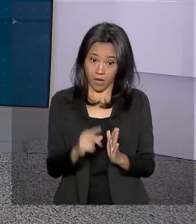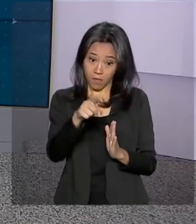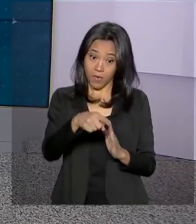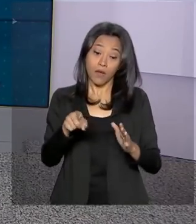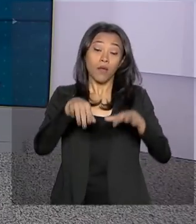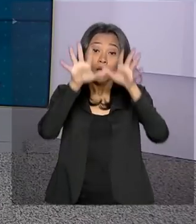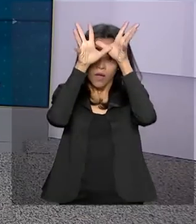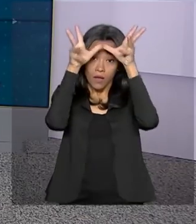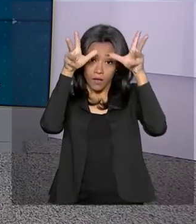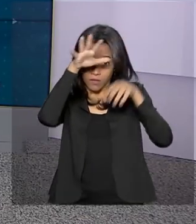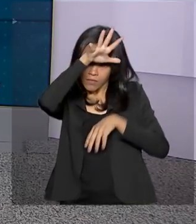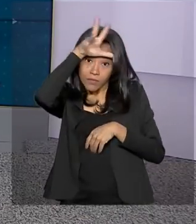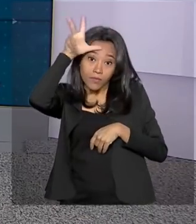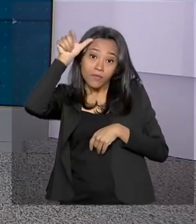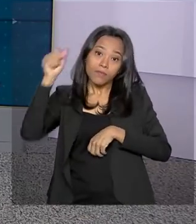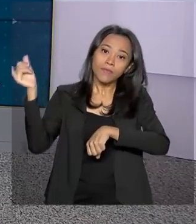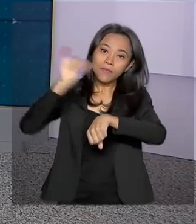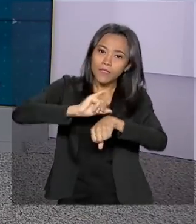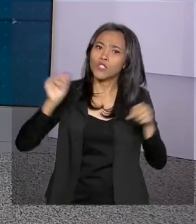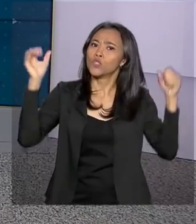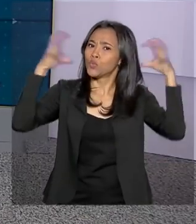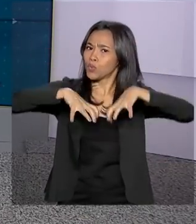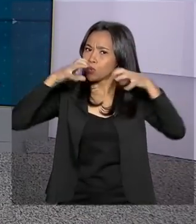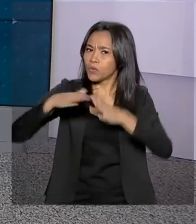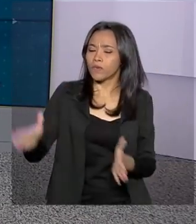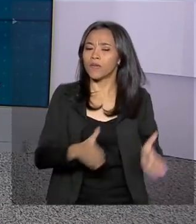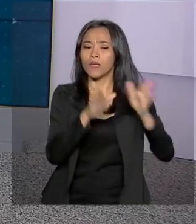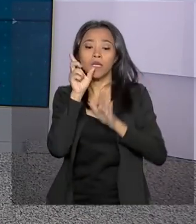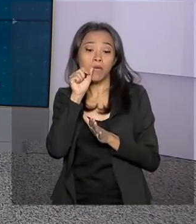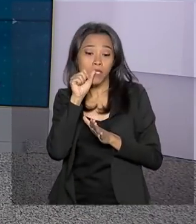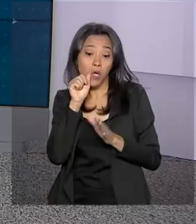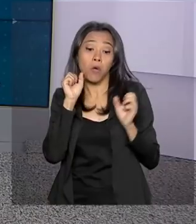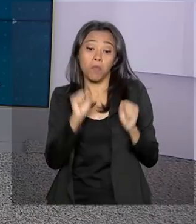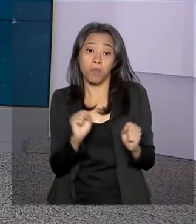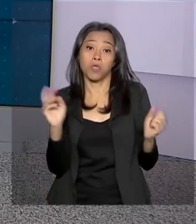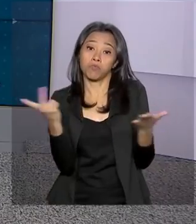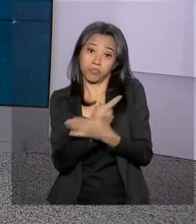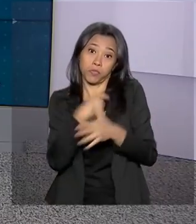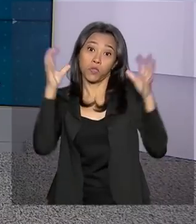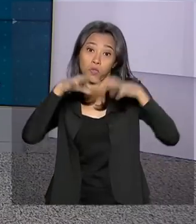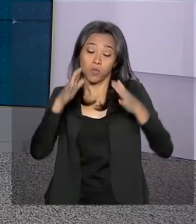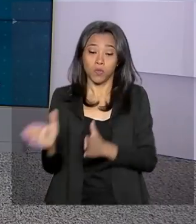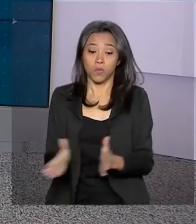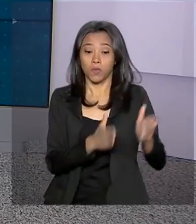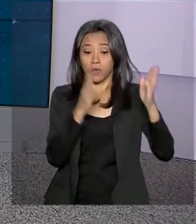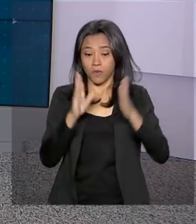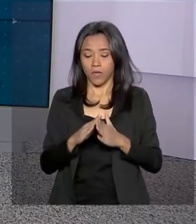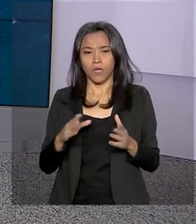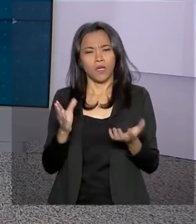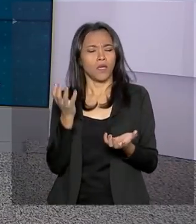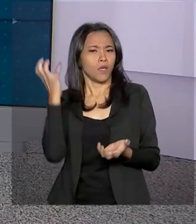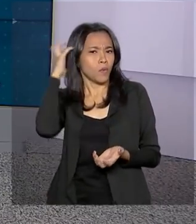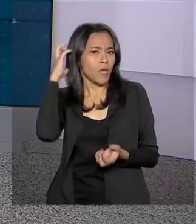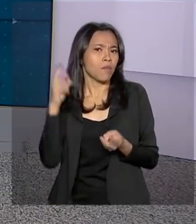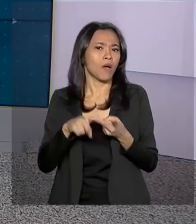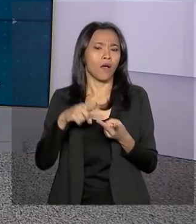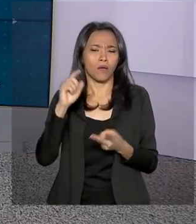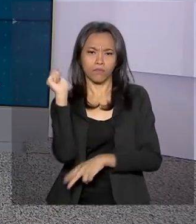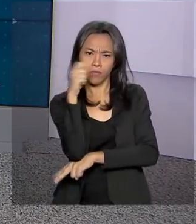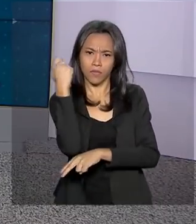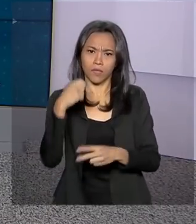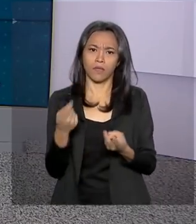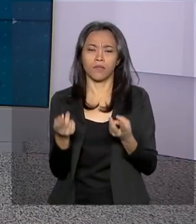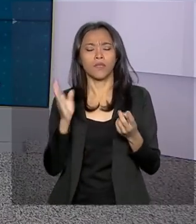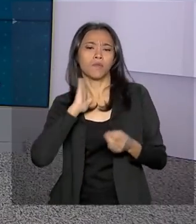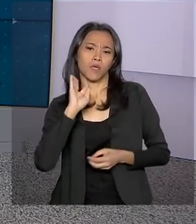pancadas de chuva. Em Maceió pode chover. Em Cuiabá, Belo Horizonte e Porto Alegre nós temos predomínio de sol.